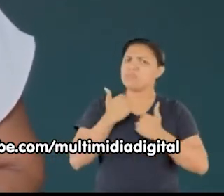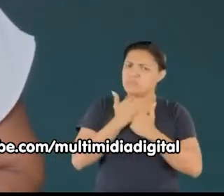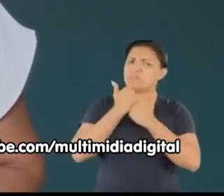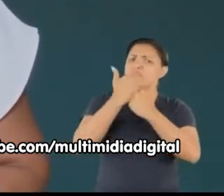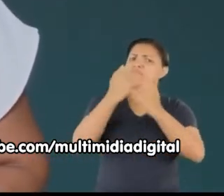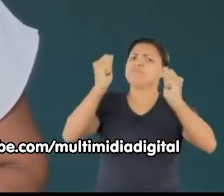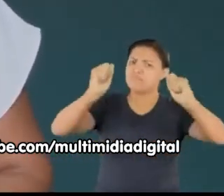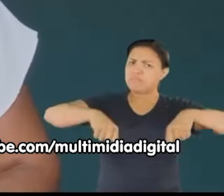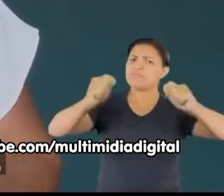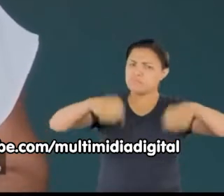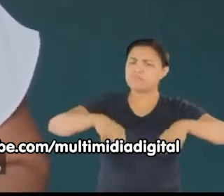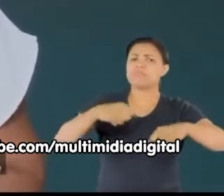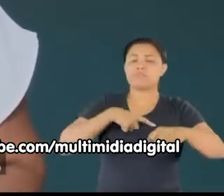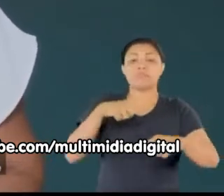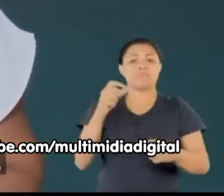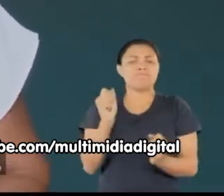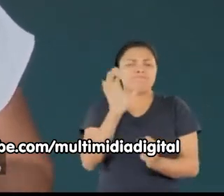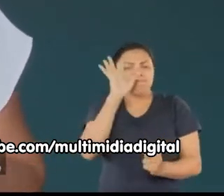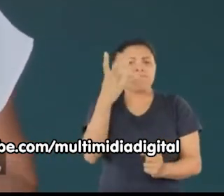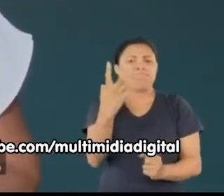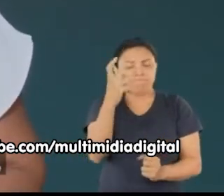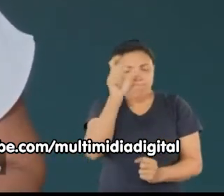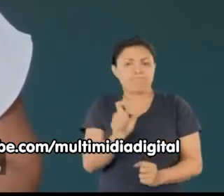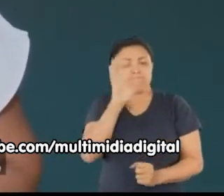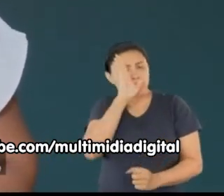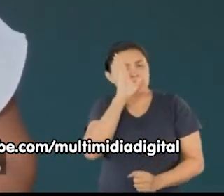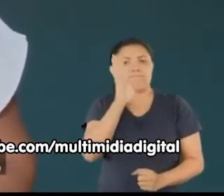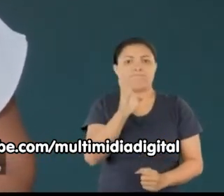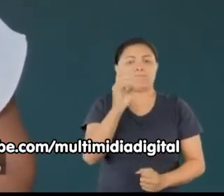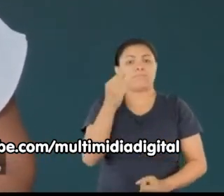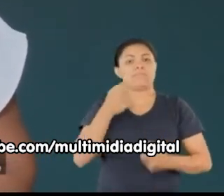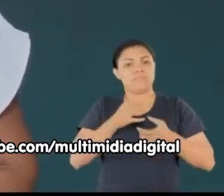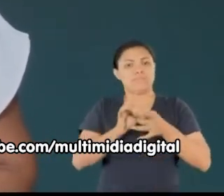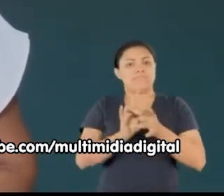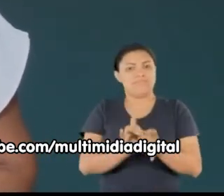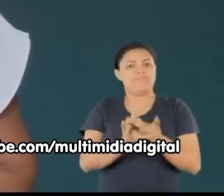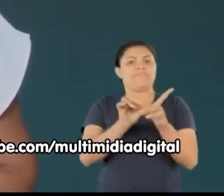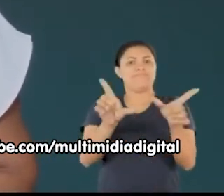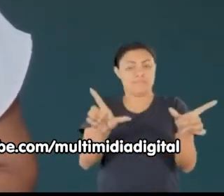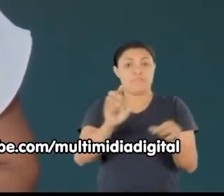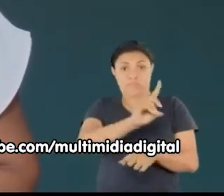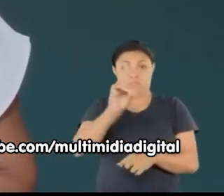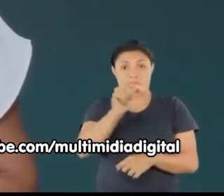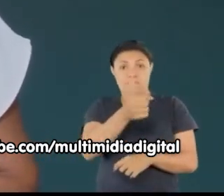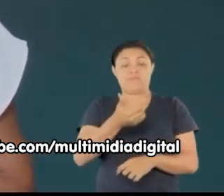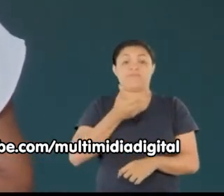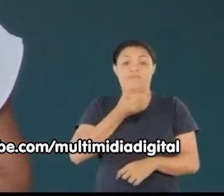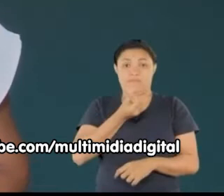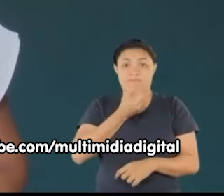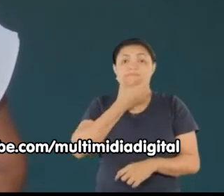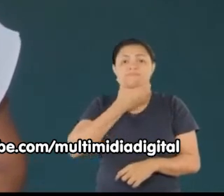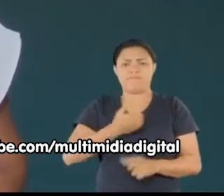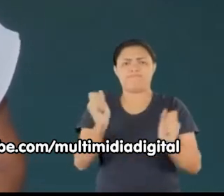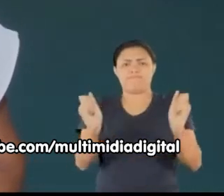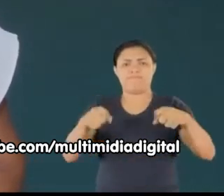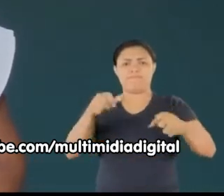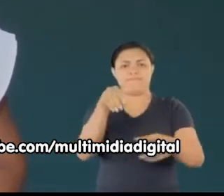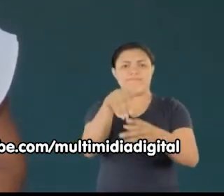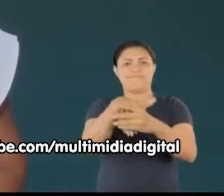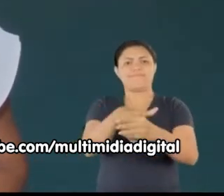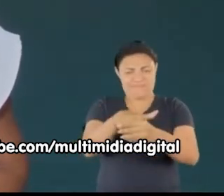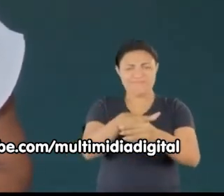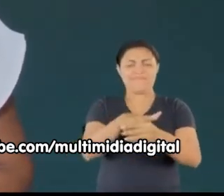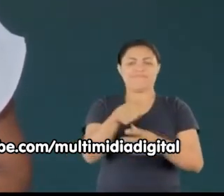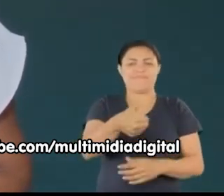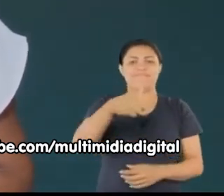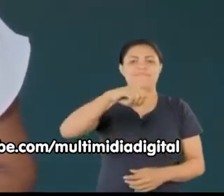representatividade. Representatividade é um princípio democrático. Portanto, no dia 6 de dezembro, vote Simone